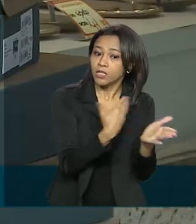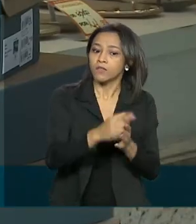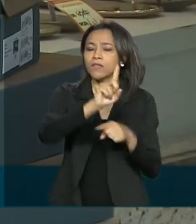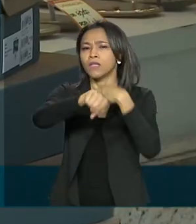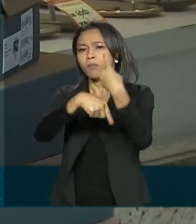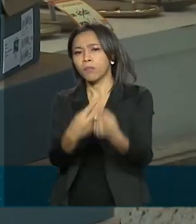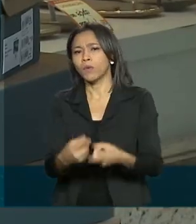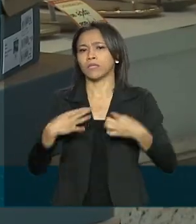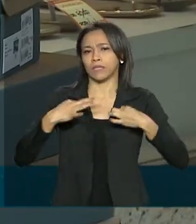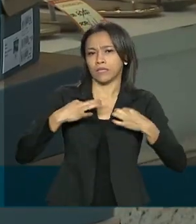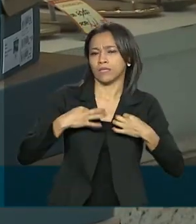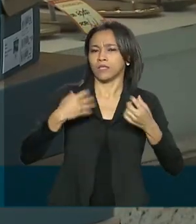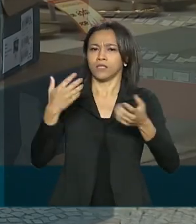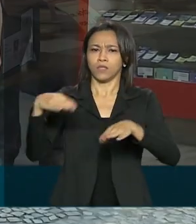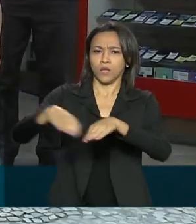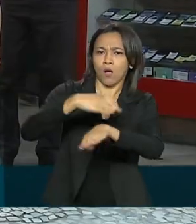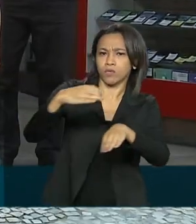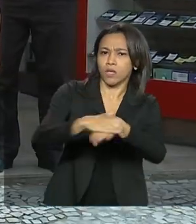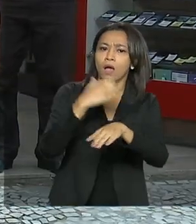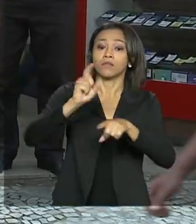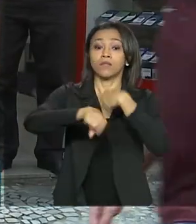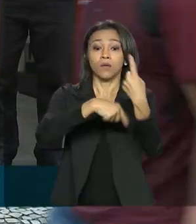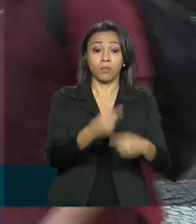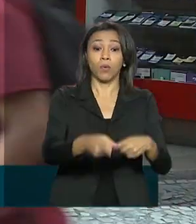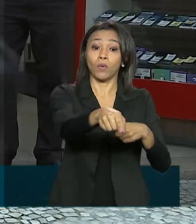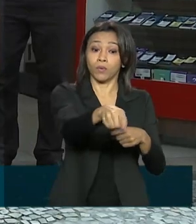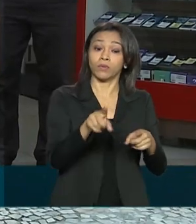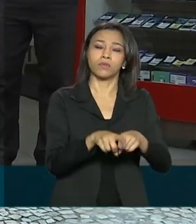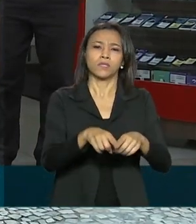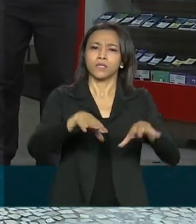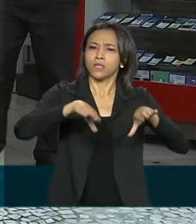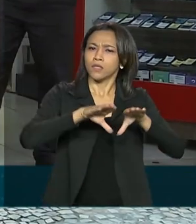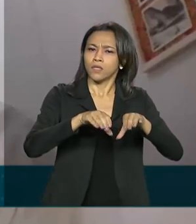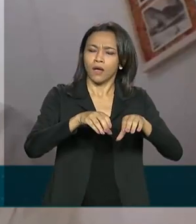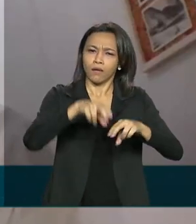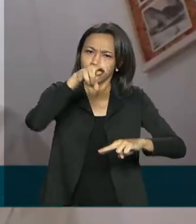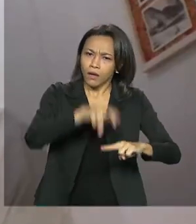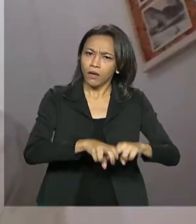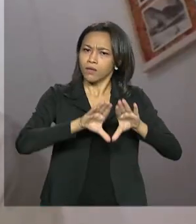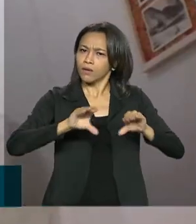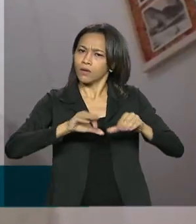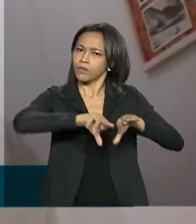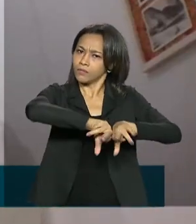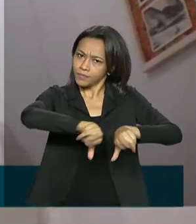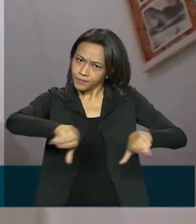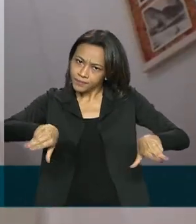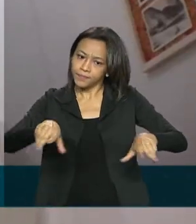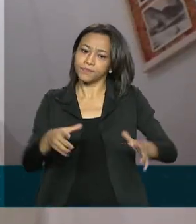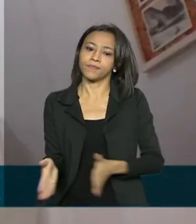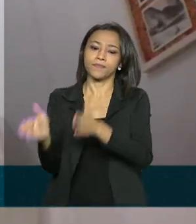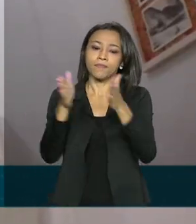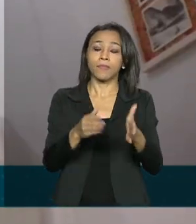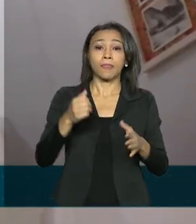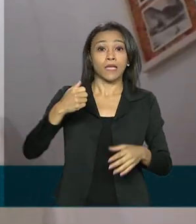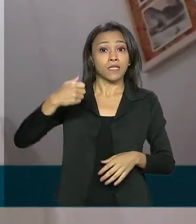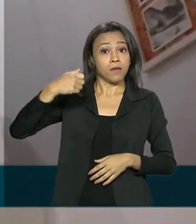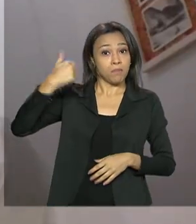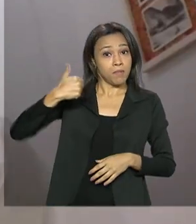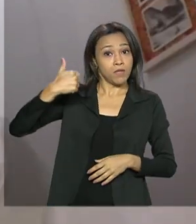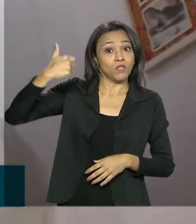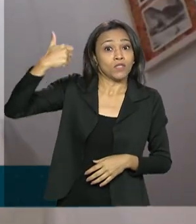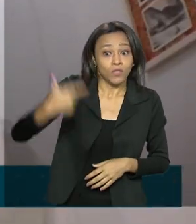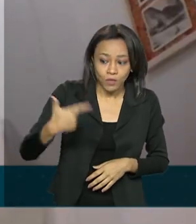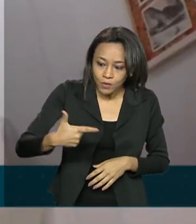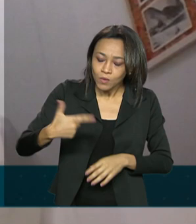vestuários e calçados. Além de móveis e eletrodomésticos. Pelo segundo mês consecutivo, os